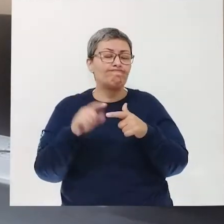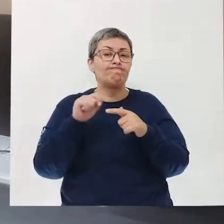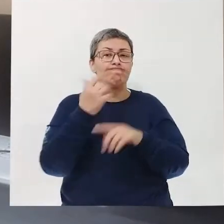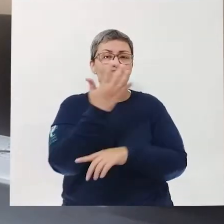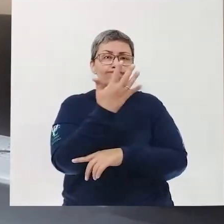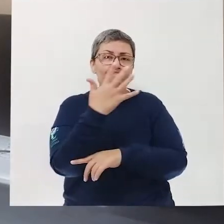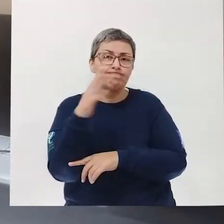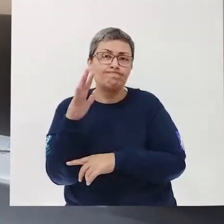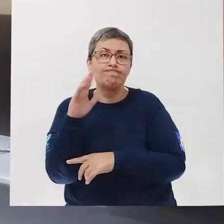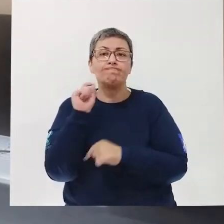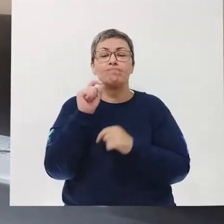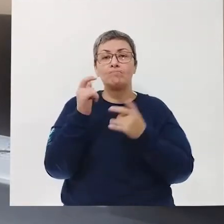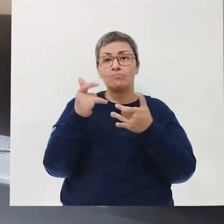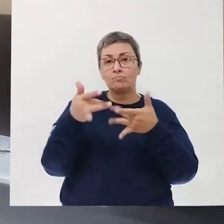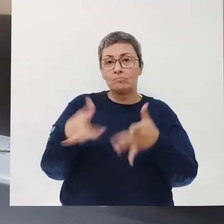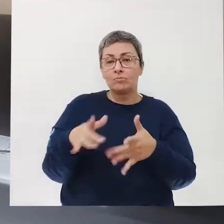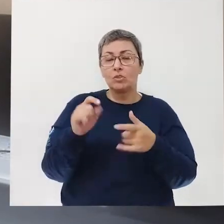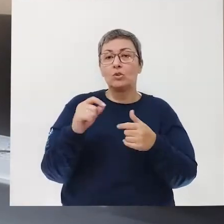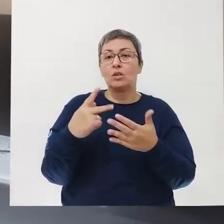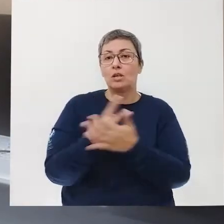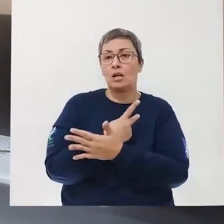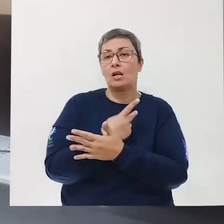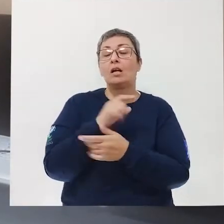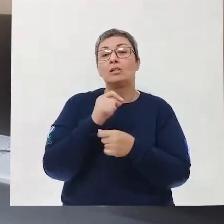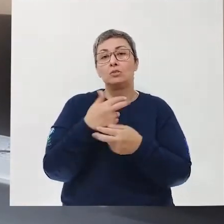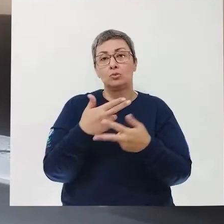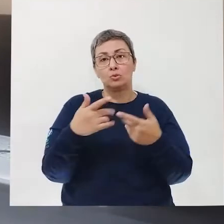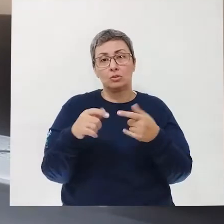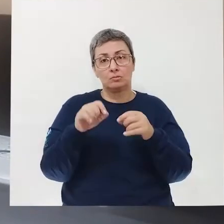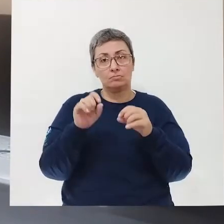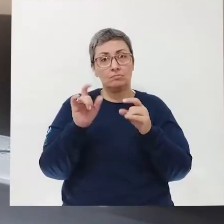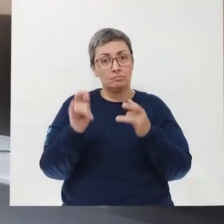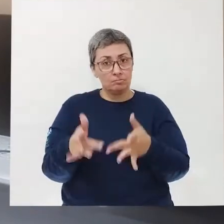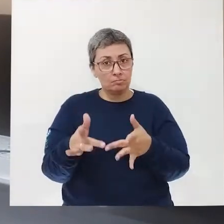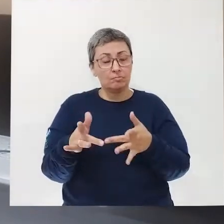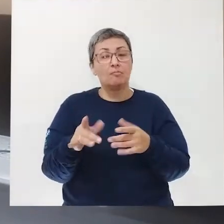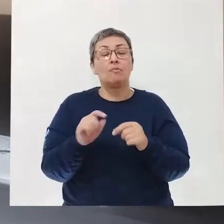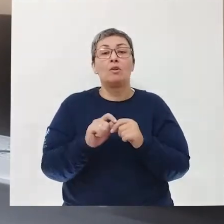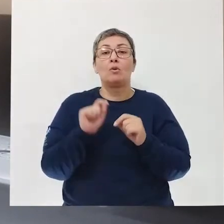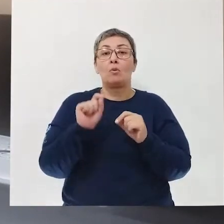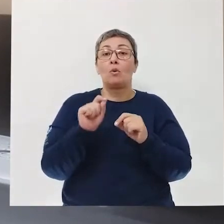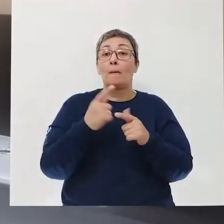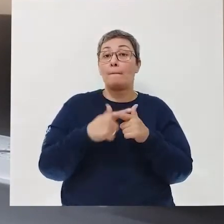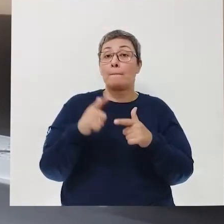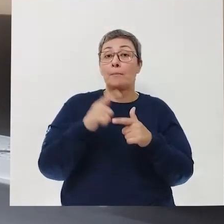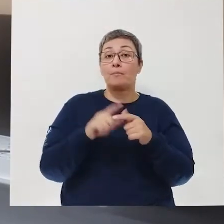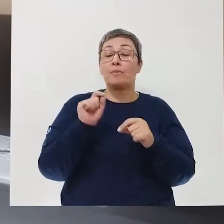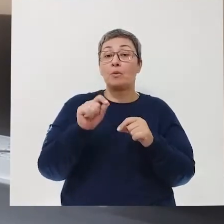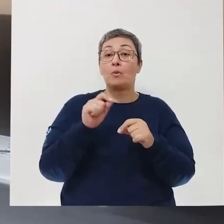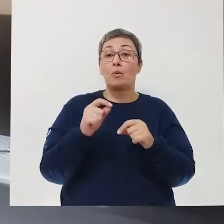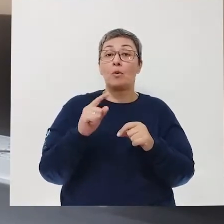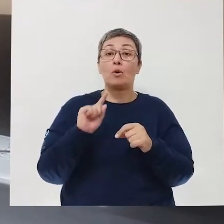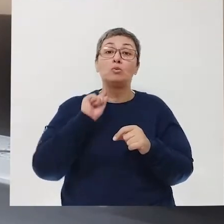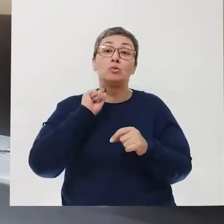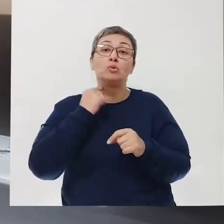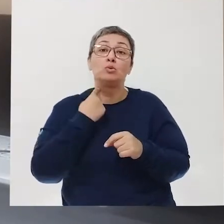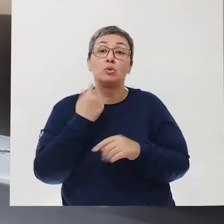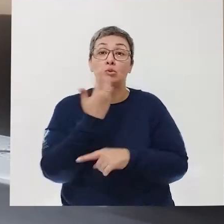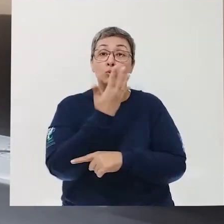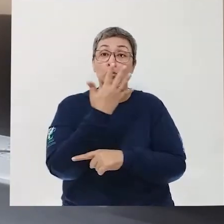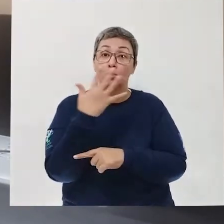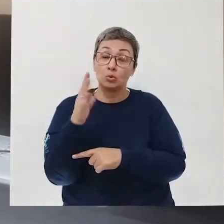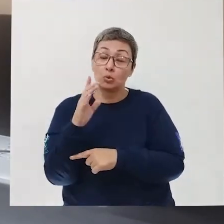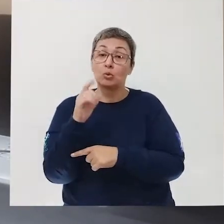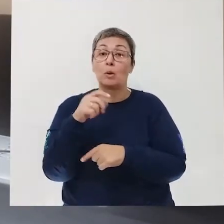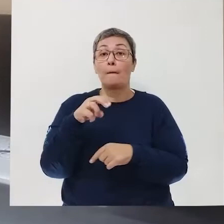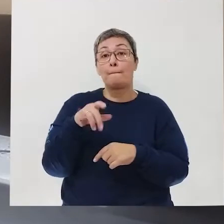ambientais do descarte incorreto desses resíduos, né, qual o problema? Que é a poluição do meio ambiente